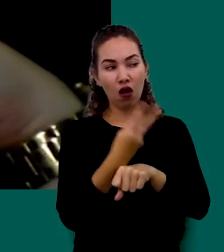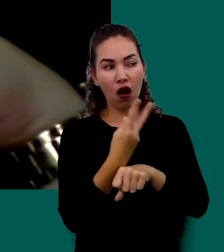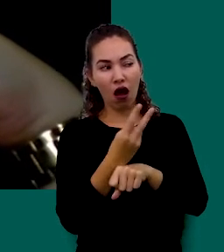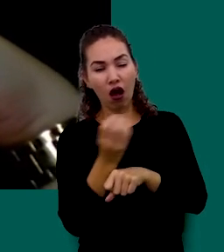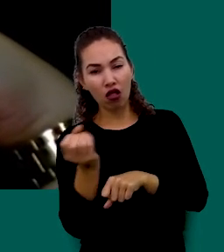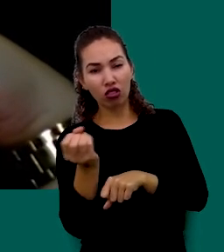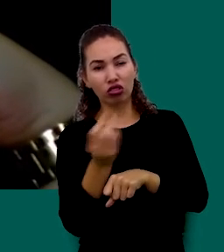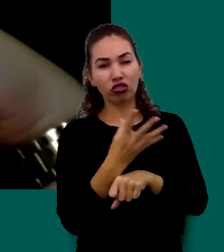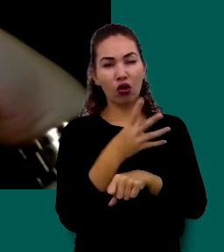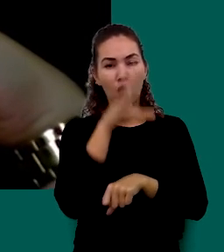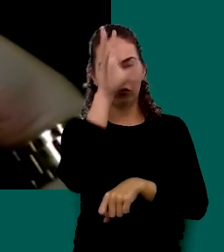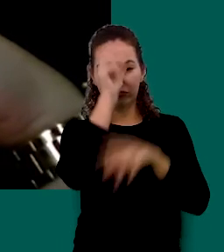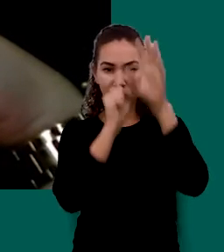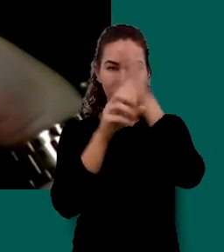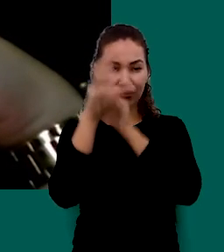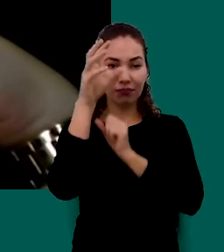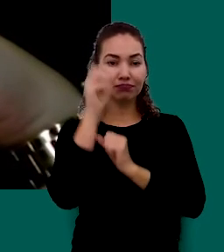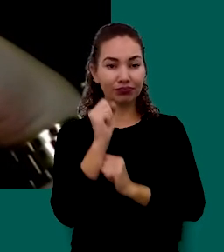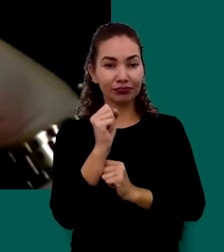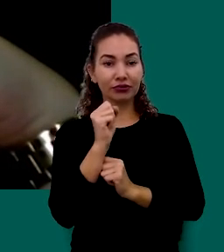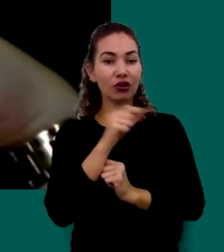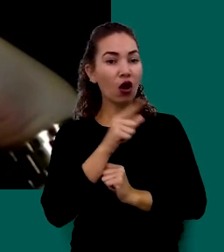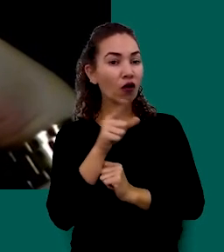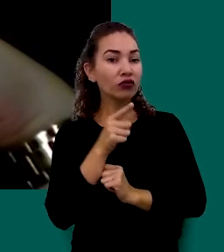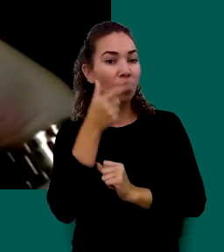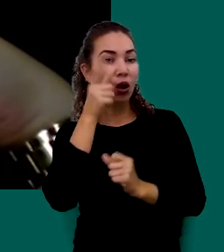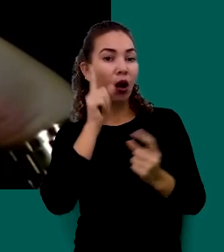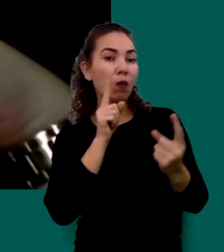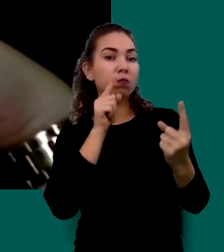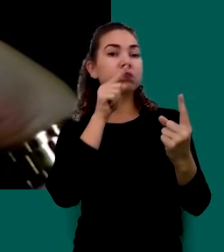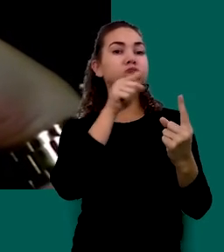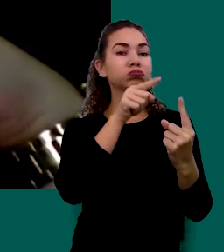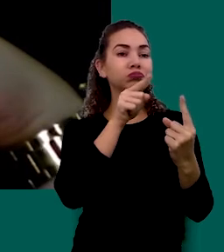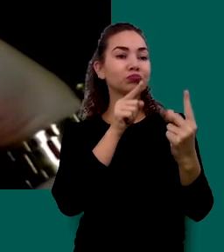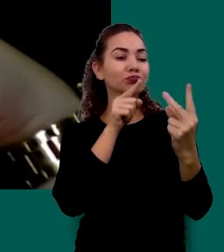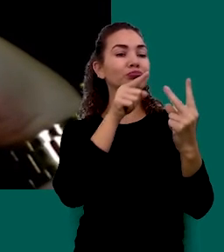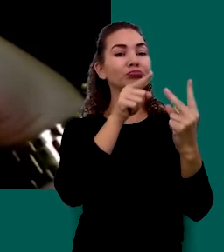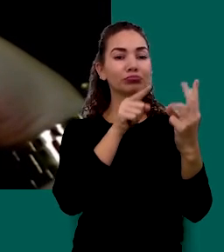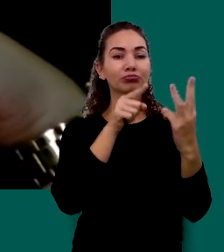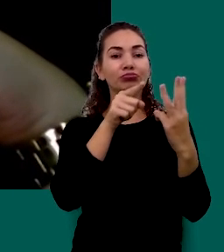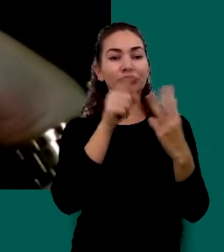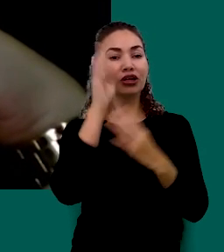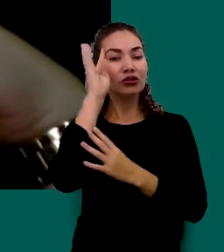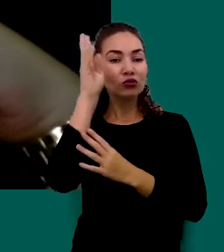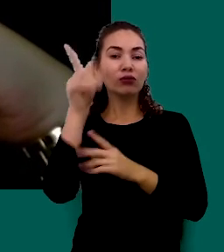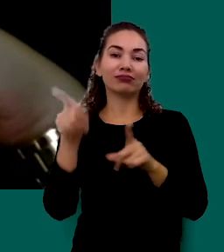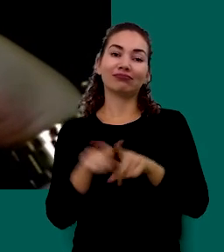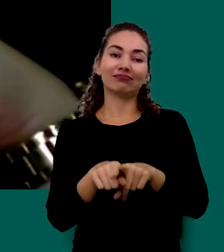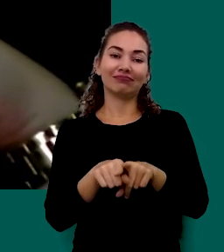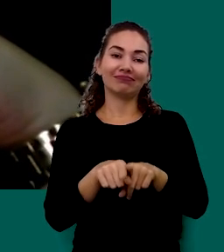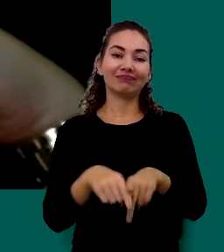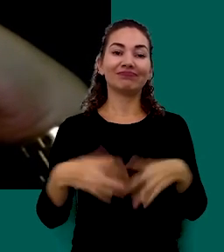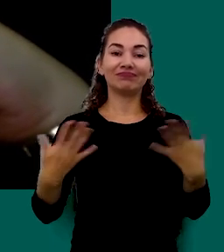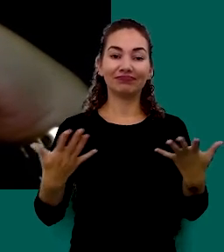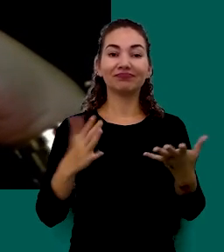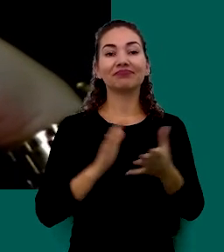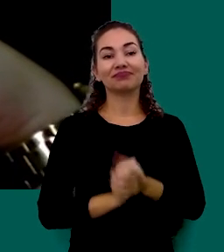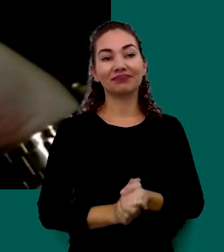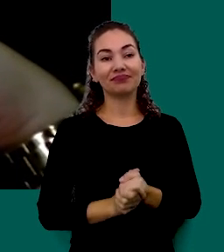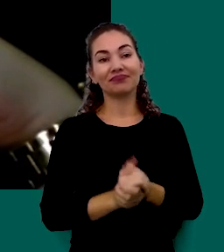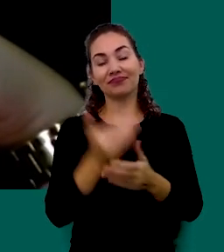Conhecimentos E Alcancem Seus Objetivos Seus Sonhos Então Eu